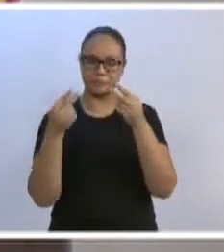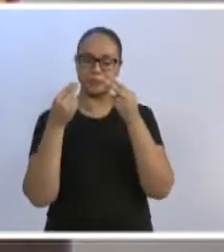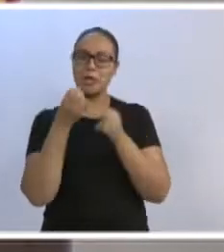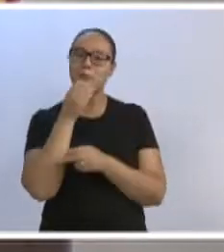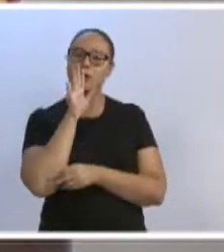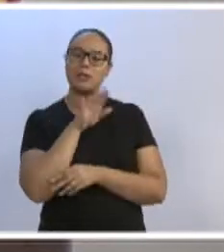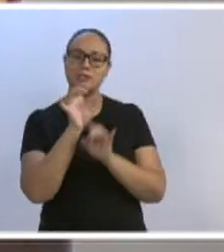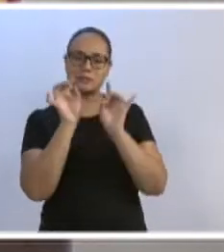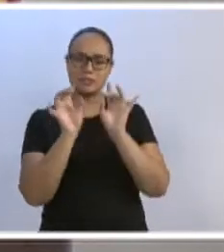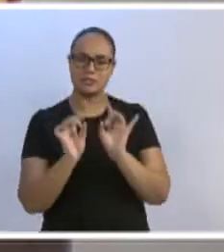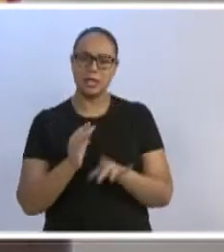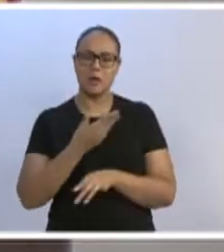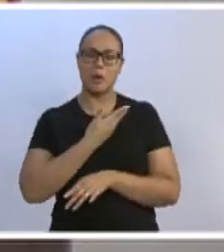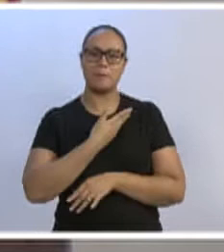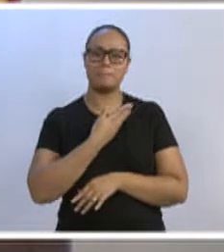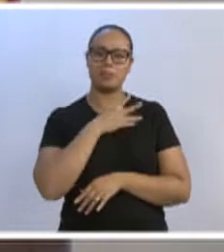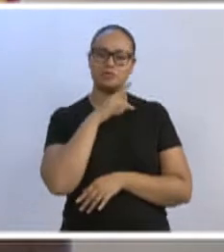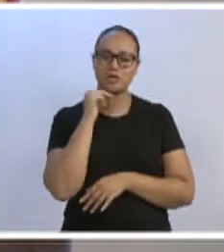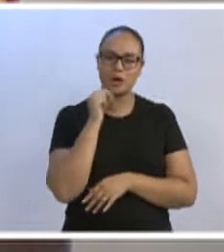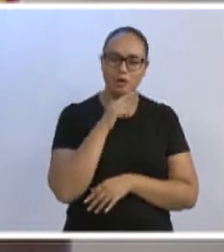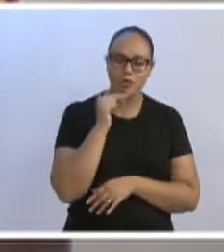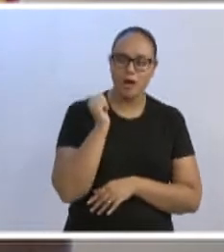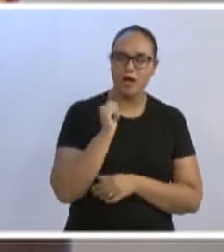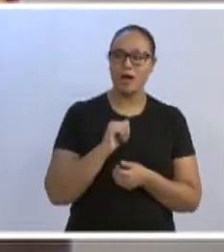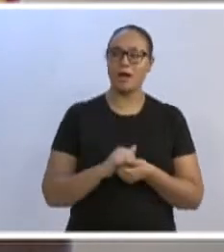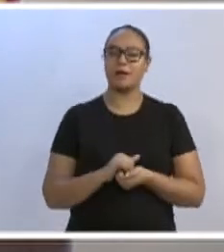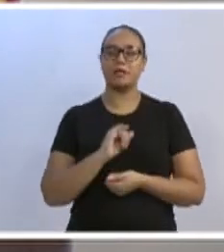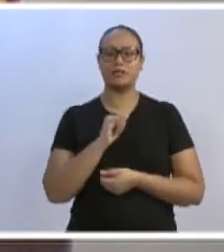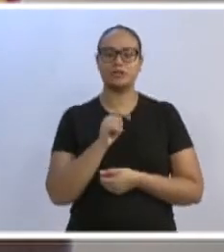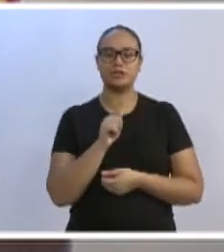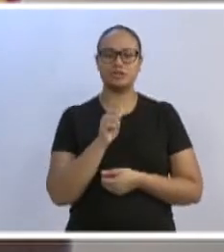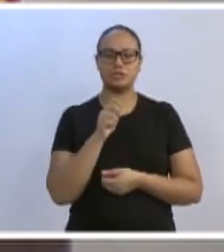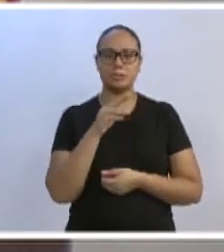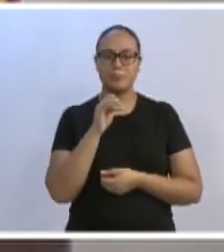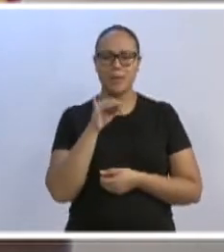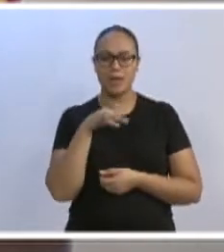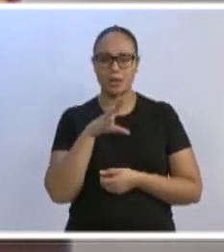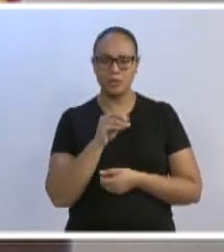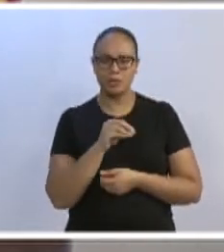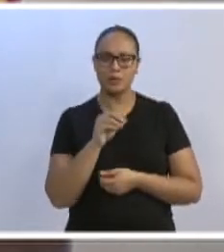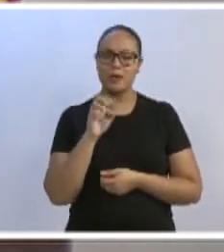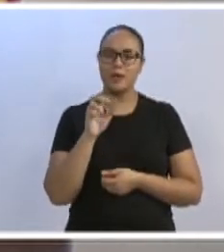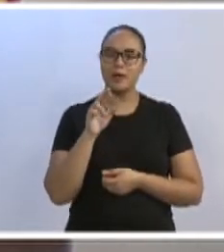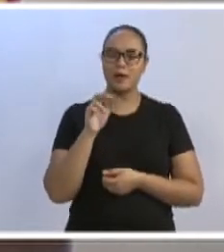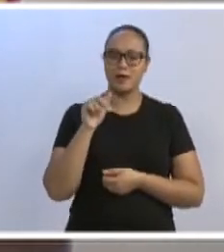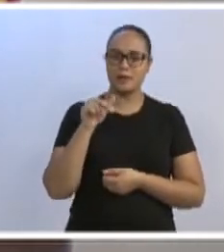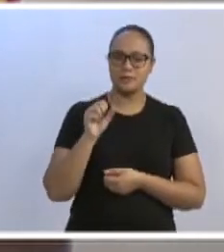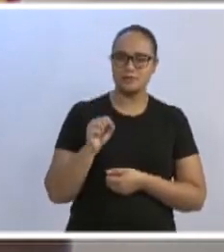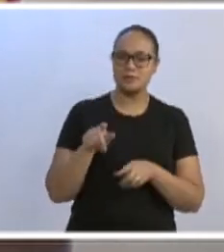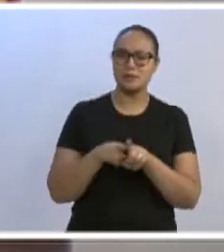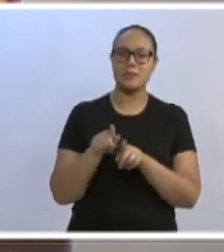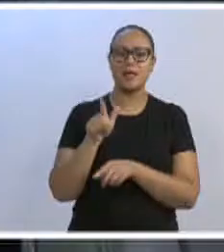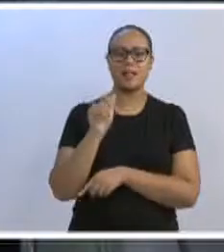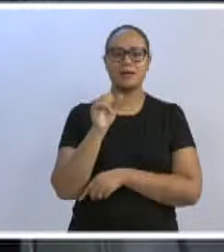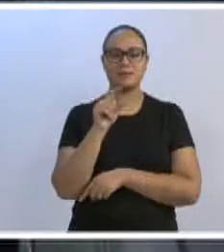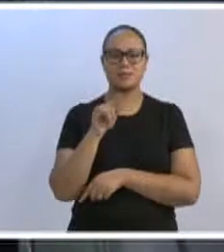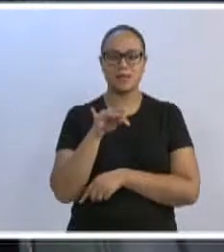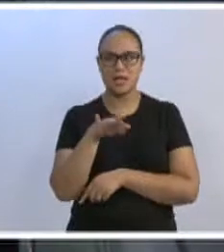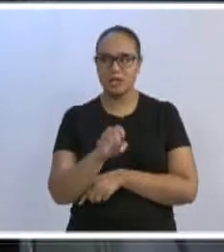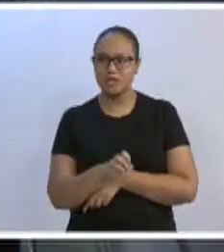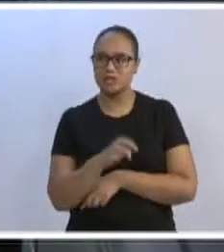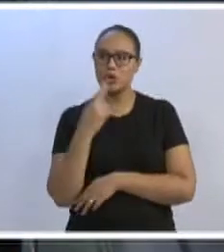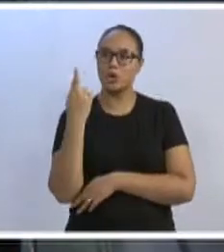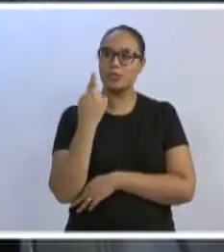aos meus amigos de Jaraguá do Sul, o Hermes e o Beto, que estão aqui visitando Blumenau, bem como também Lisete, lá de